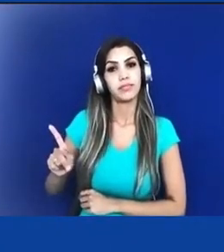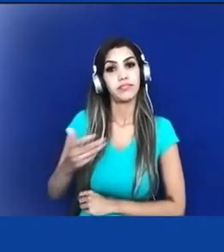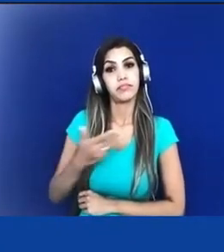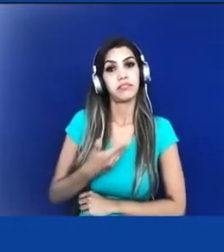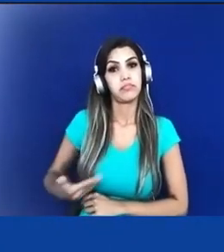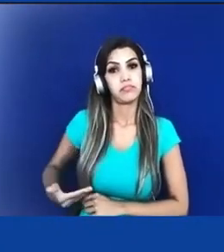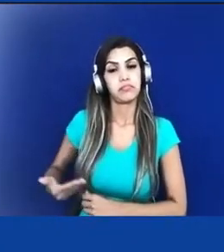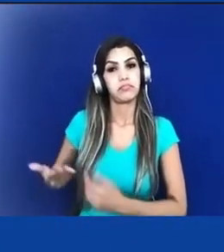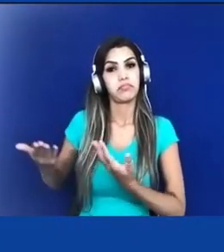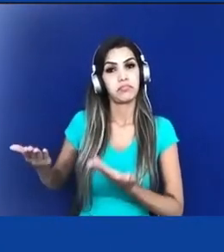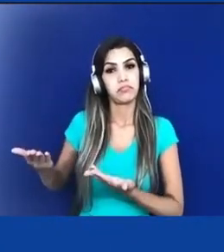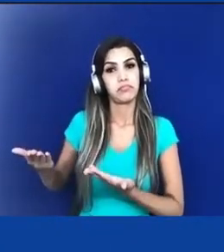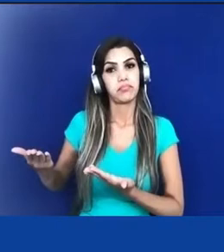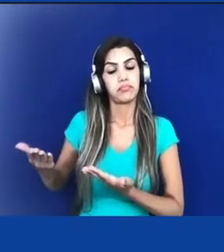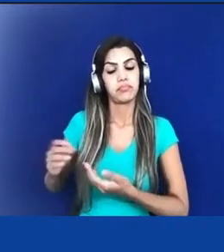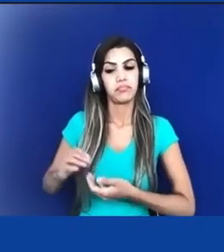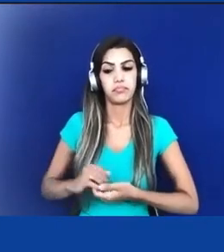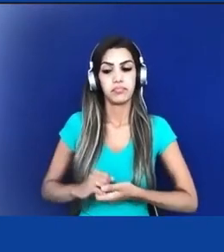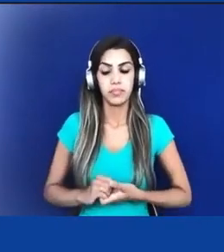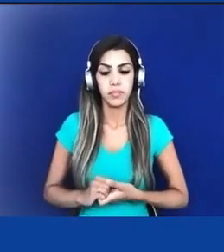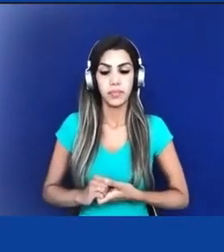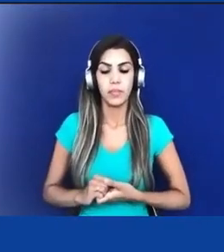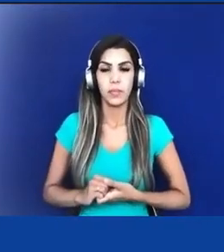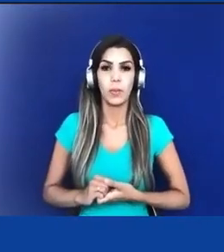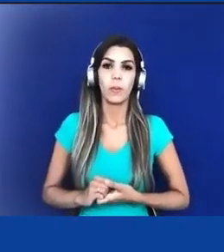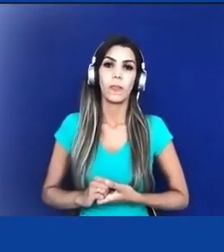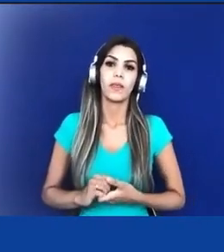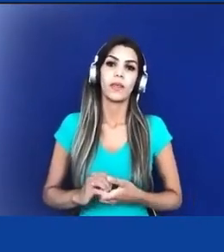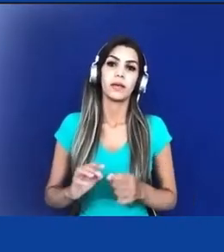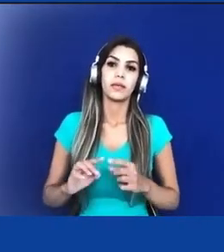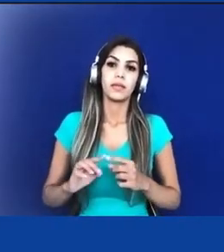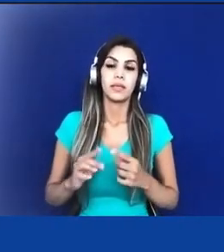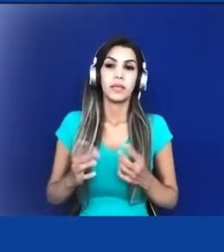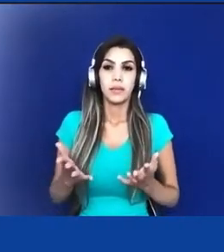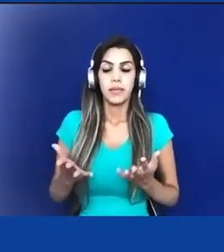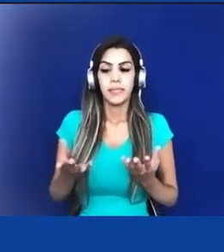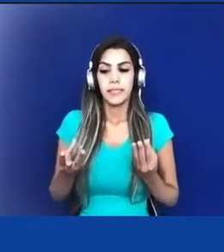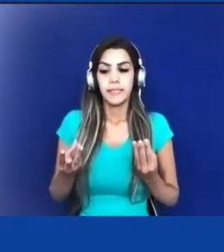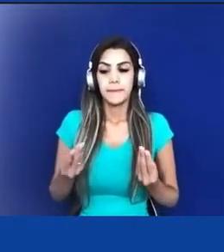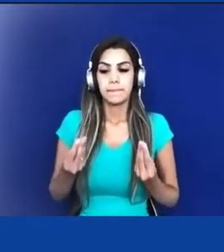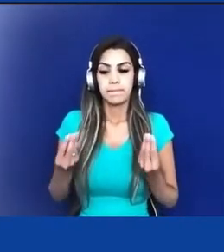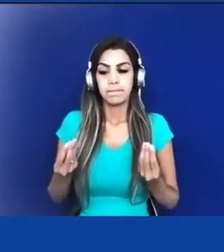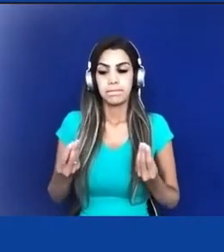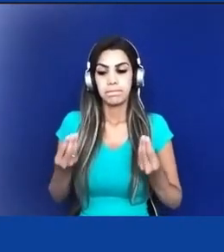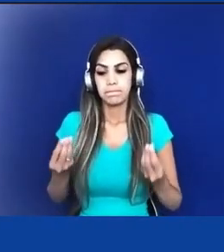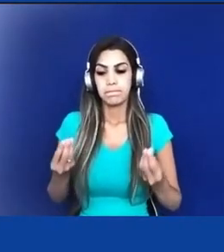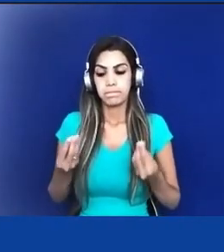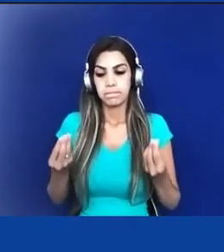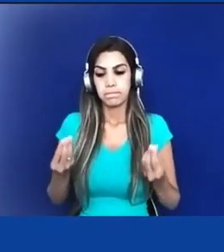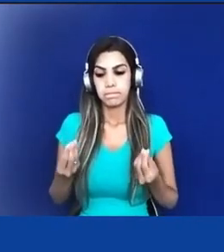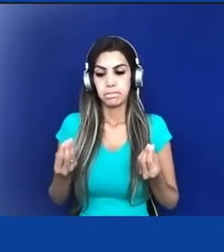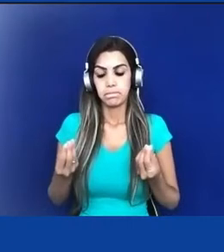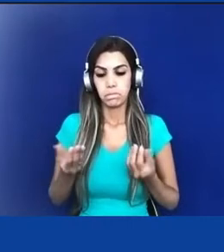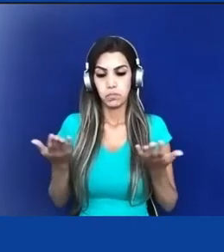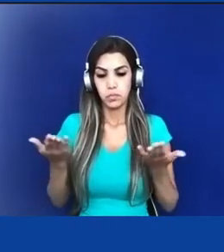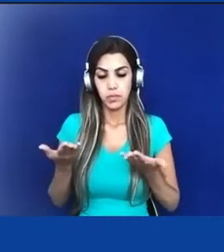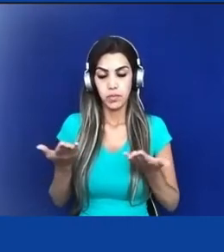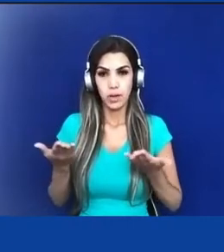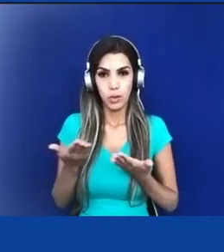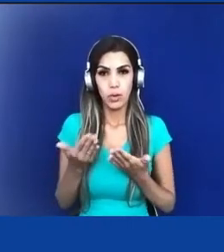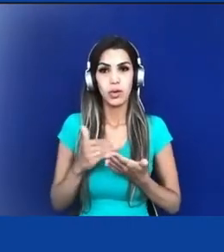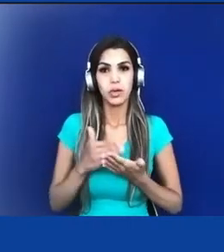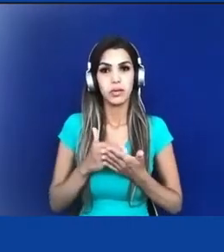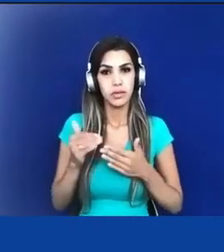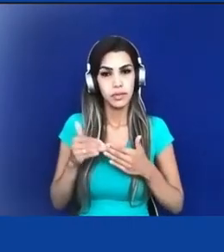instituições, etc. Mas, para fazer a passagem para uma coisa mais ampla, eu queria de voltar atrás